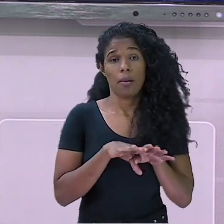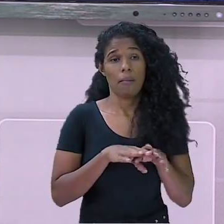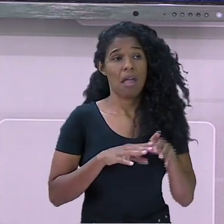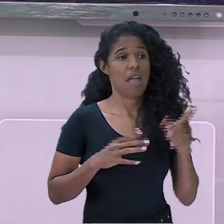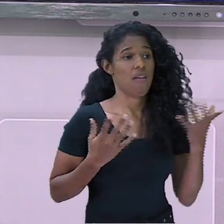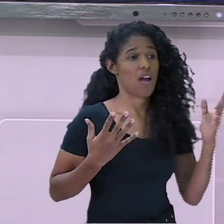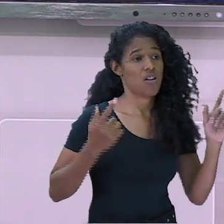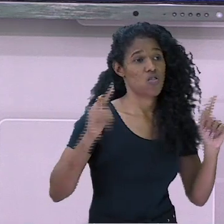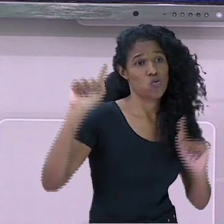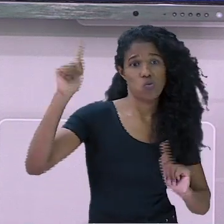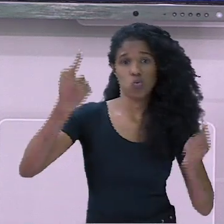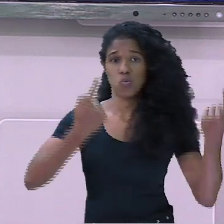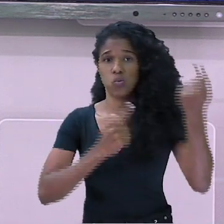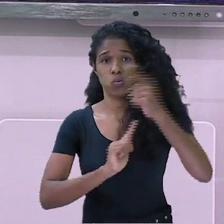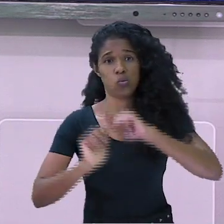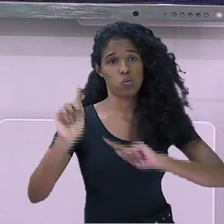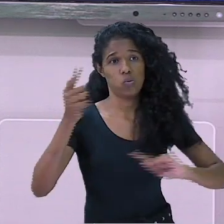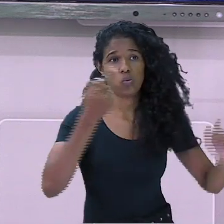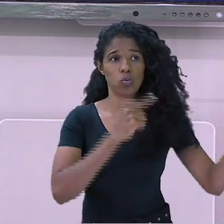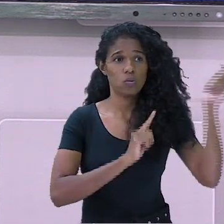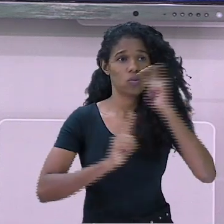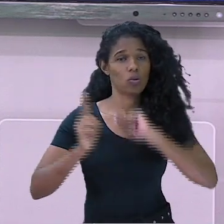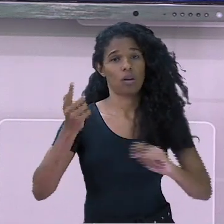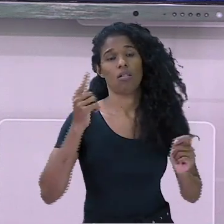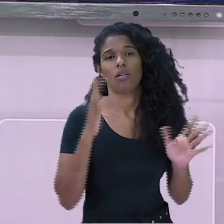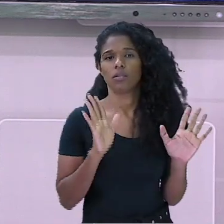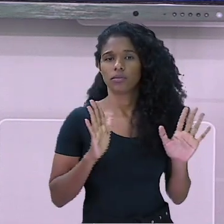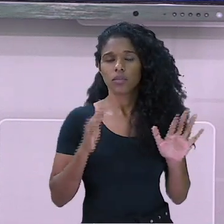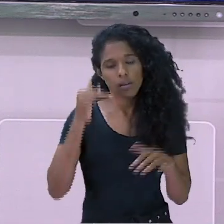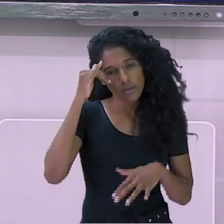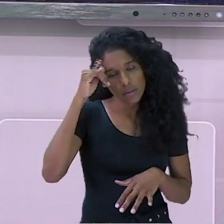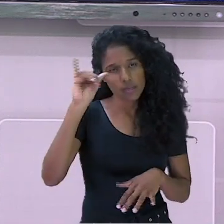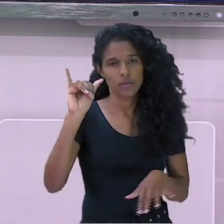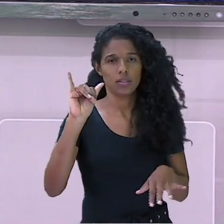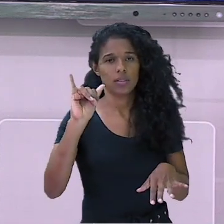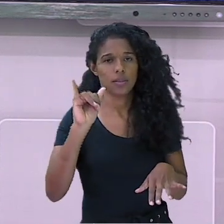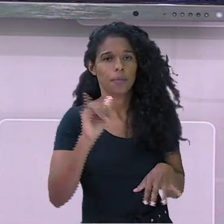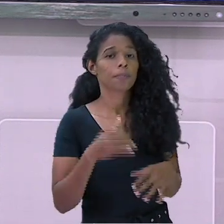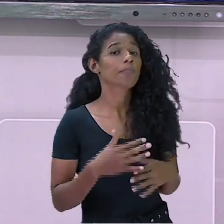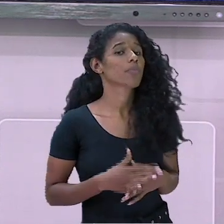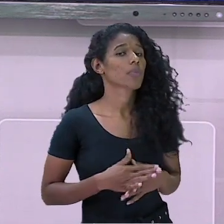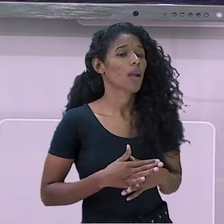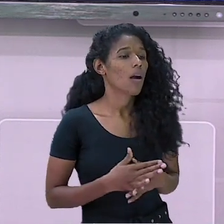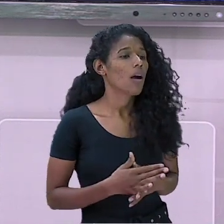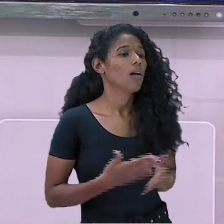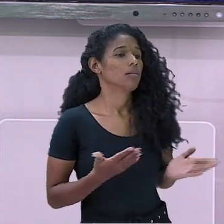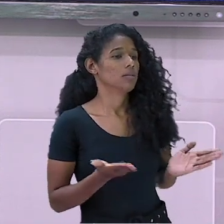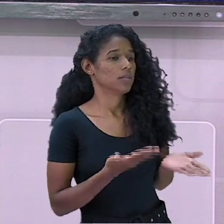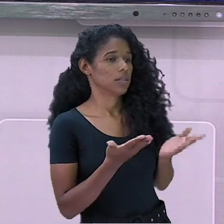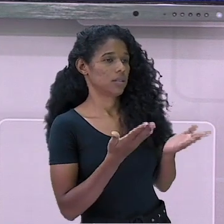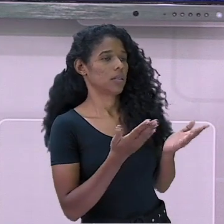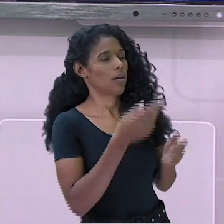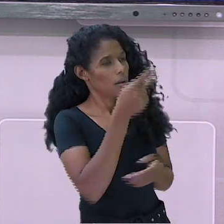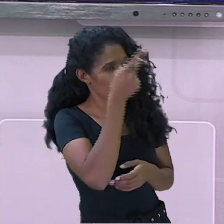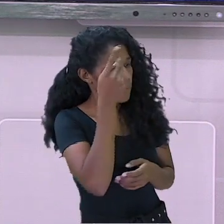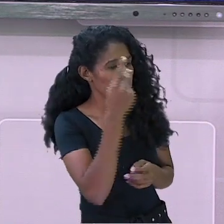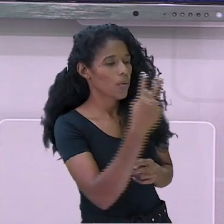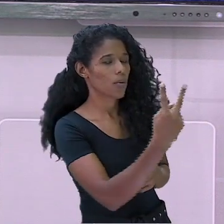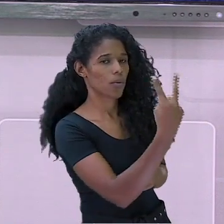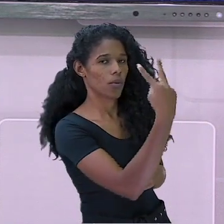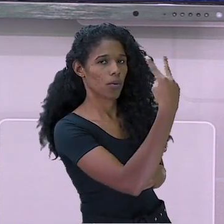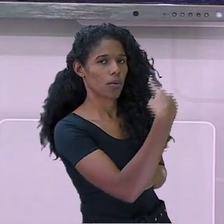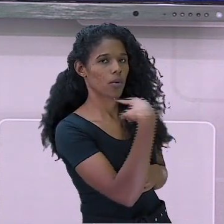ou segurar objetos em frente à boca. Permita que a pessoa veja bem o seu rosto. Se for